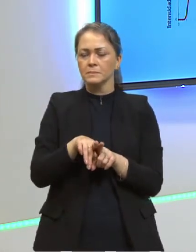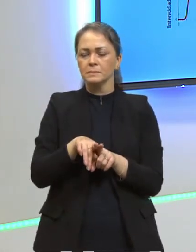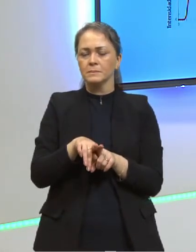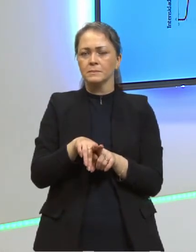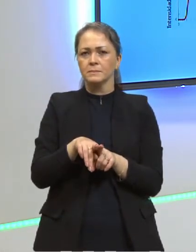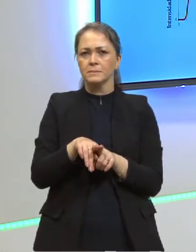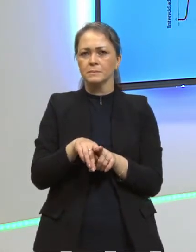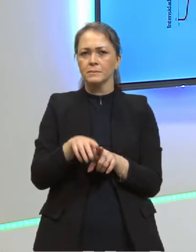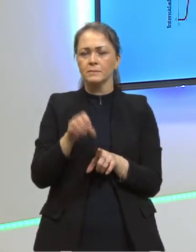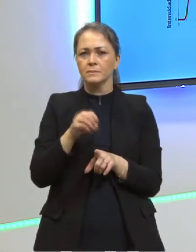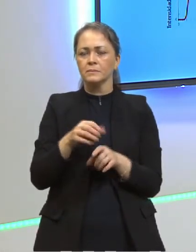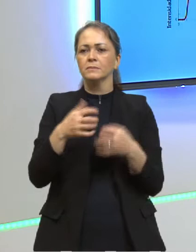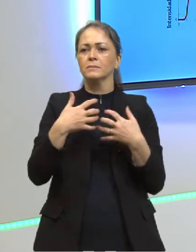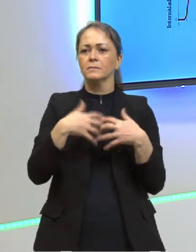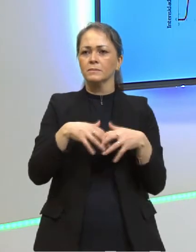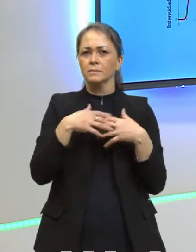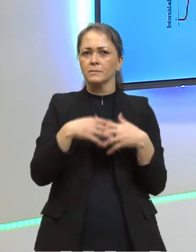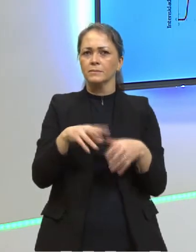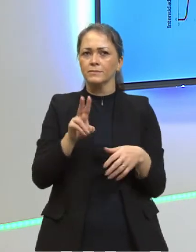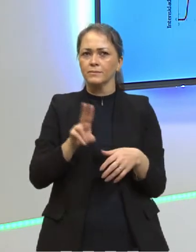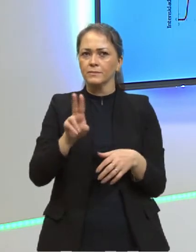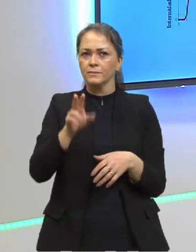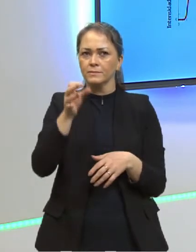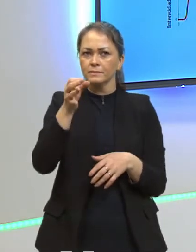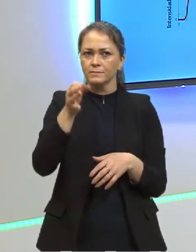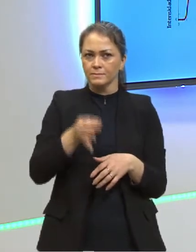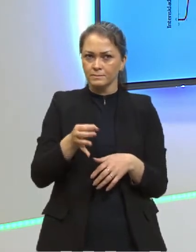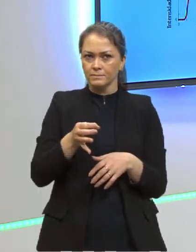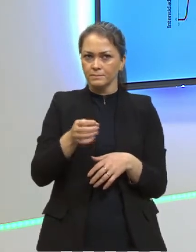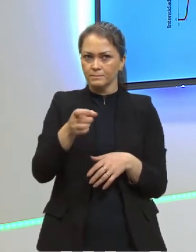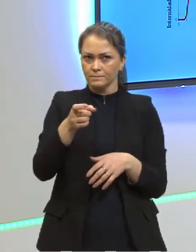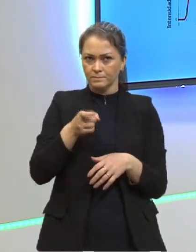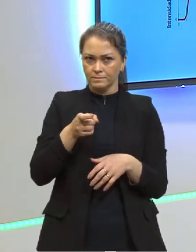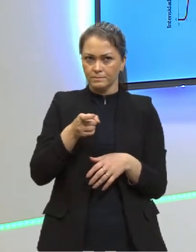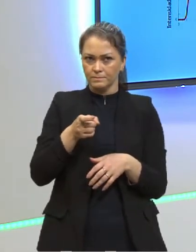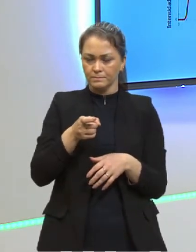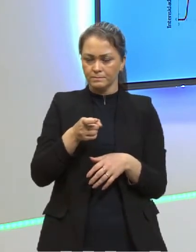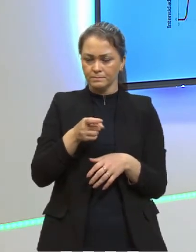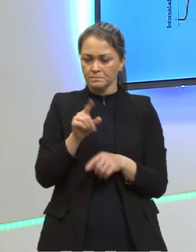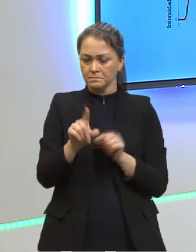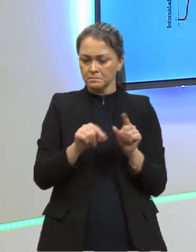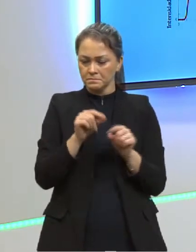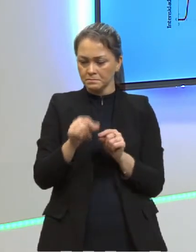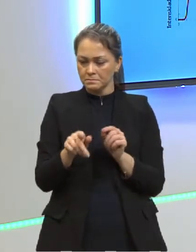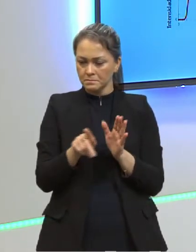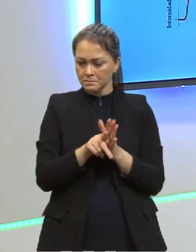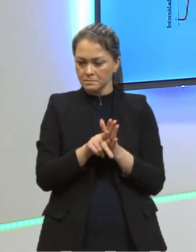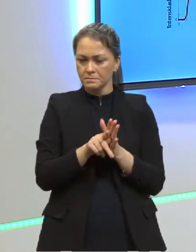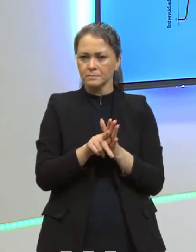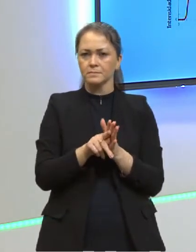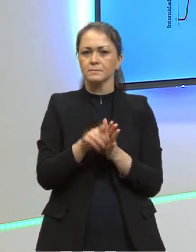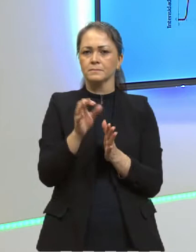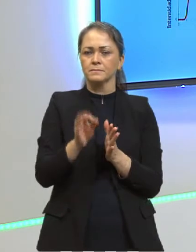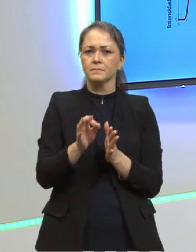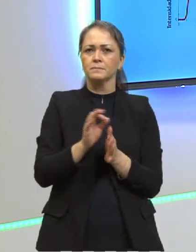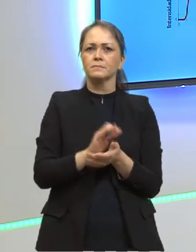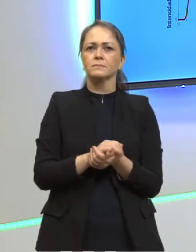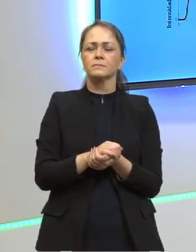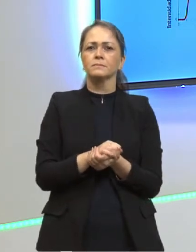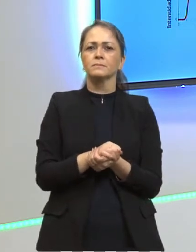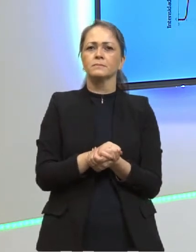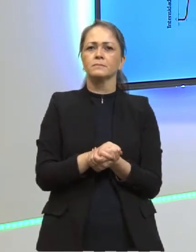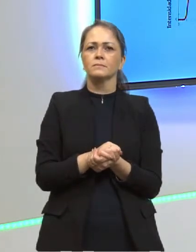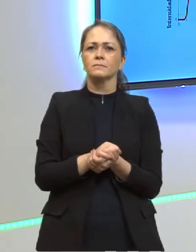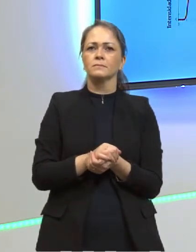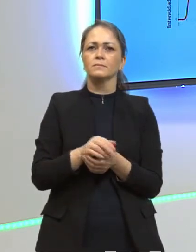Ela só funciona em valores X, em valores certos, em valores